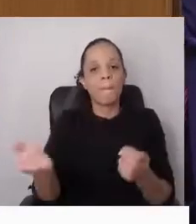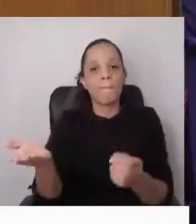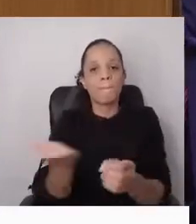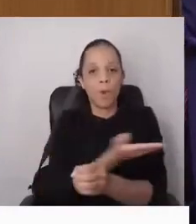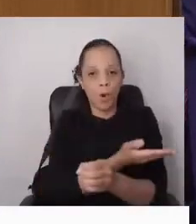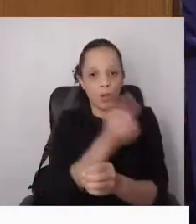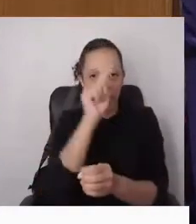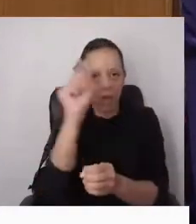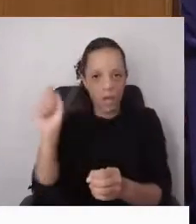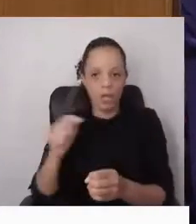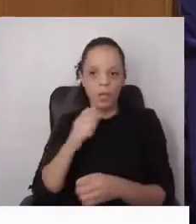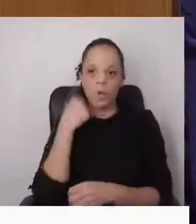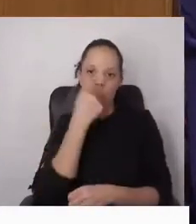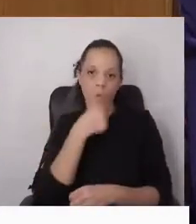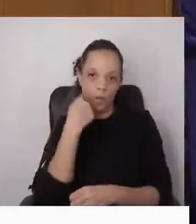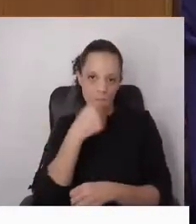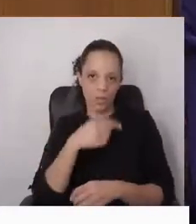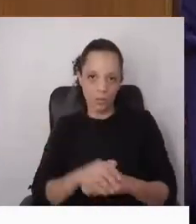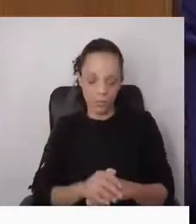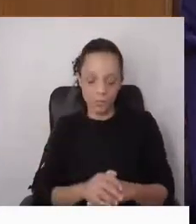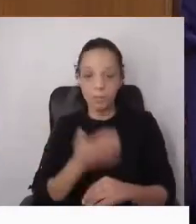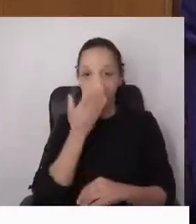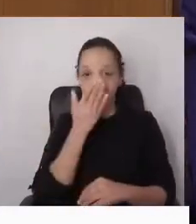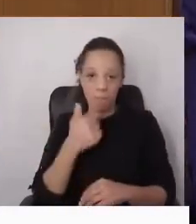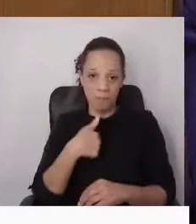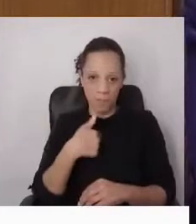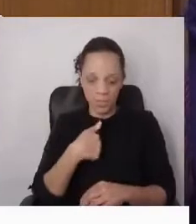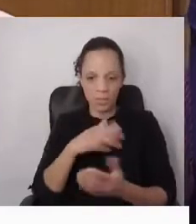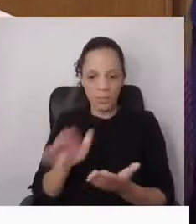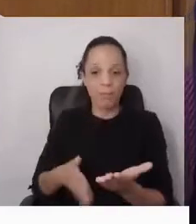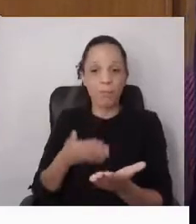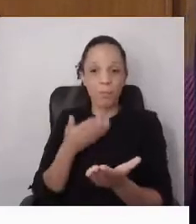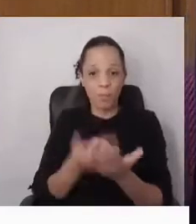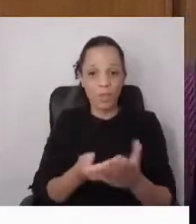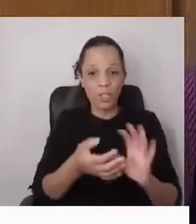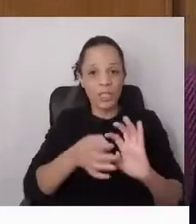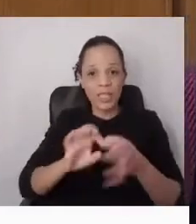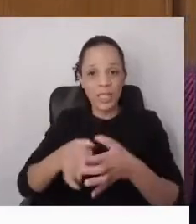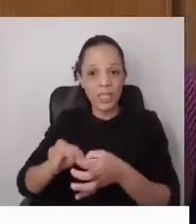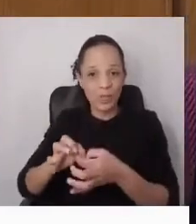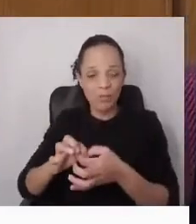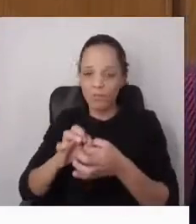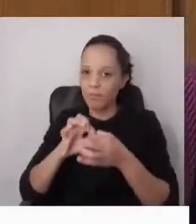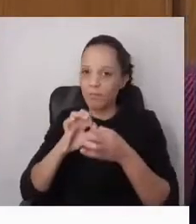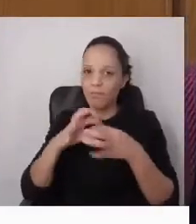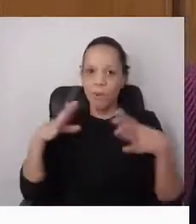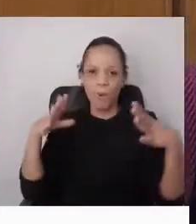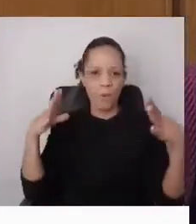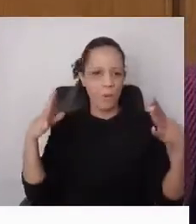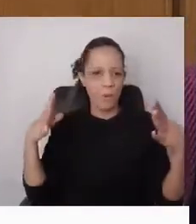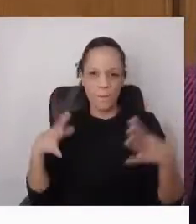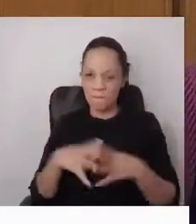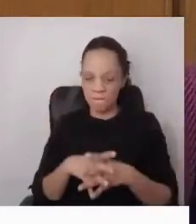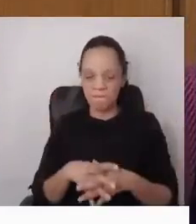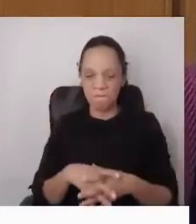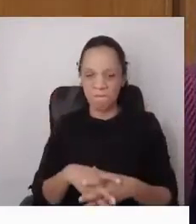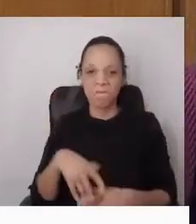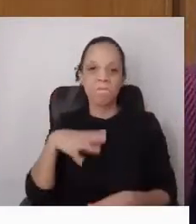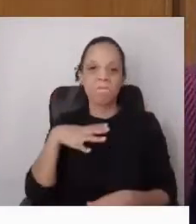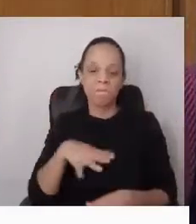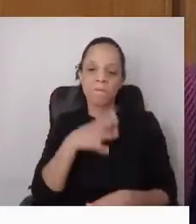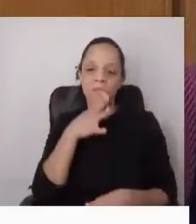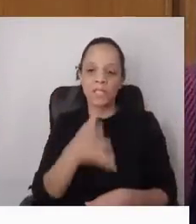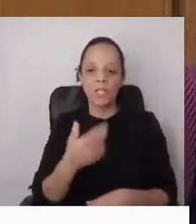Oiras. Parece-me que esta proposta não faz qualquer sentido e quero deixar aqui o meu testemunho de